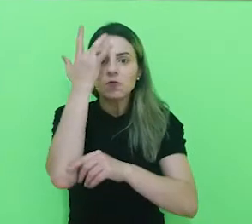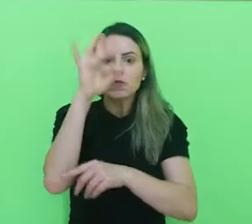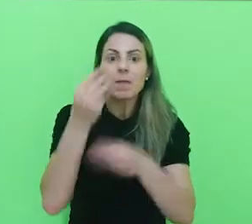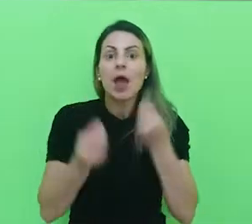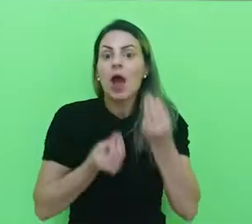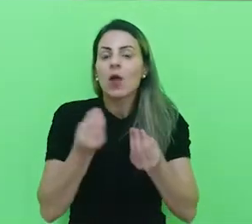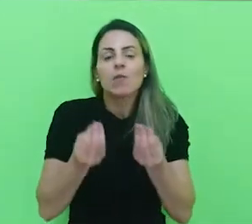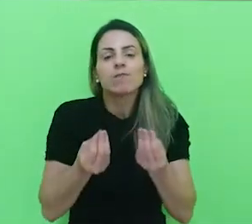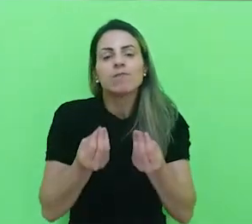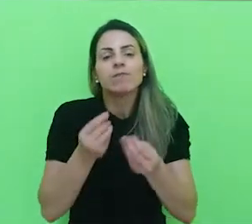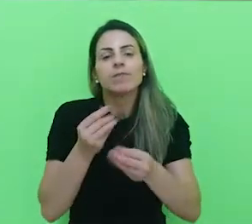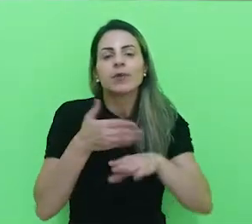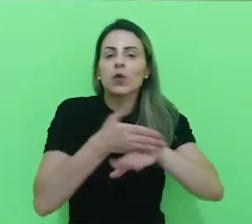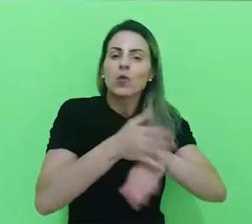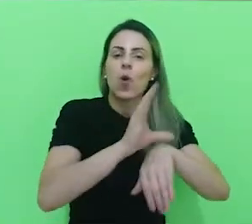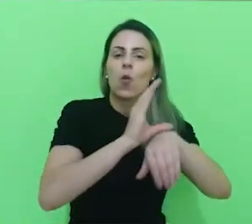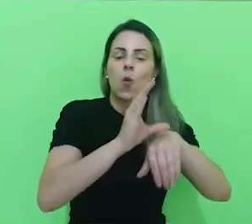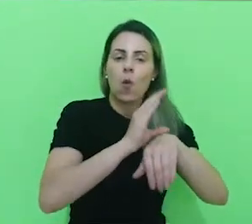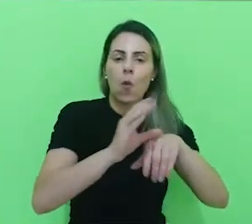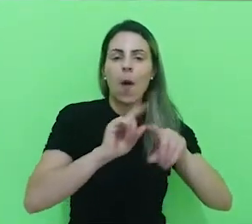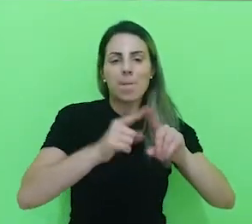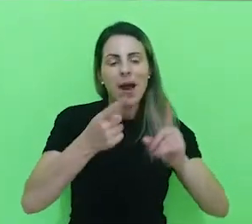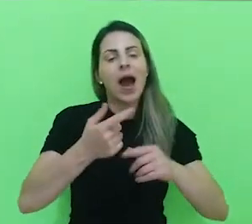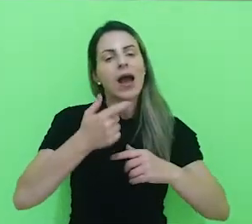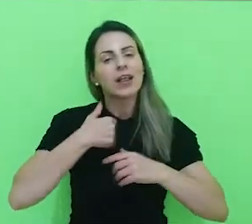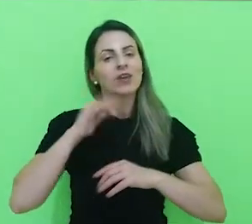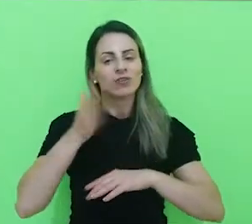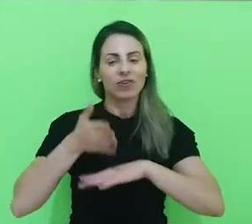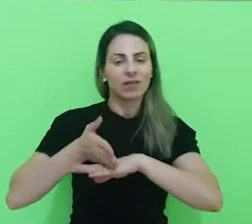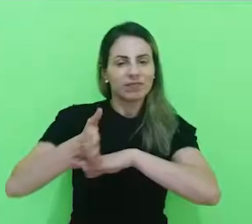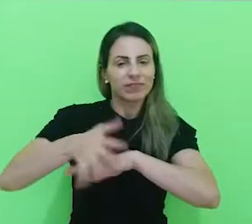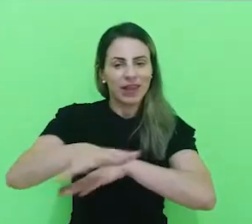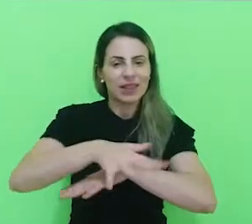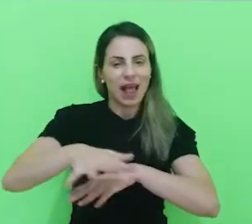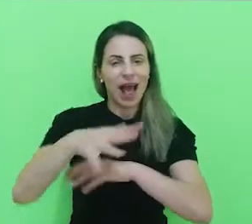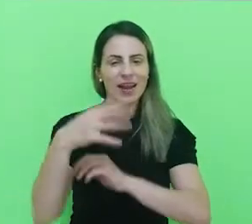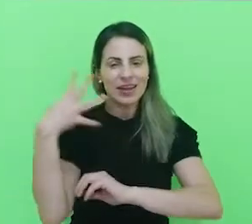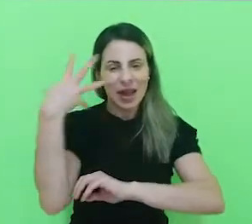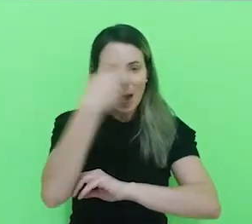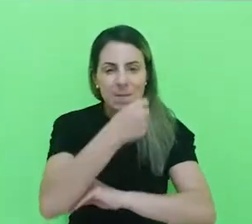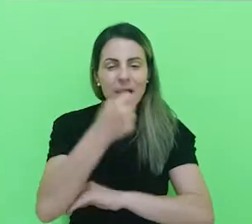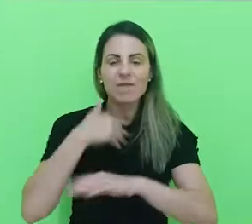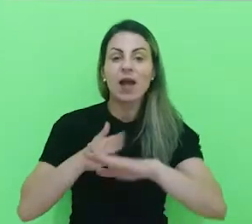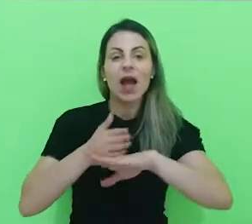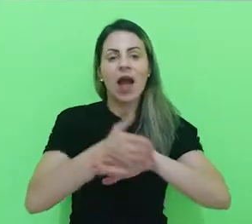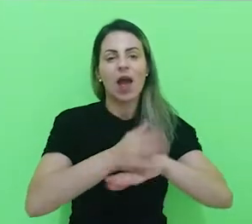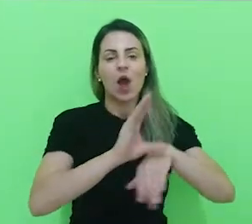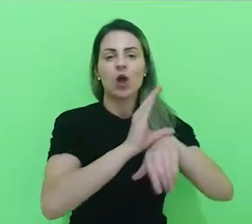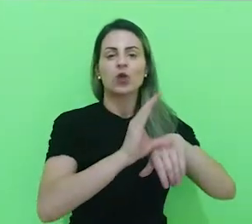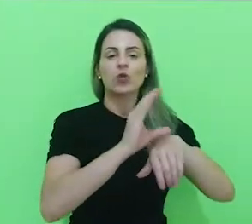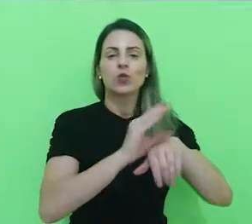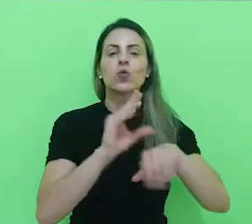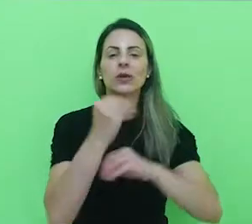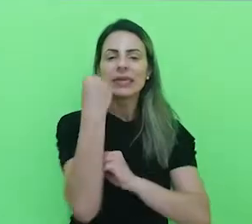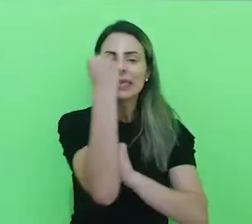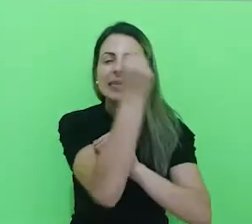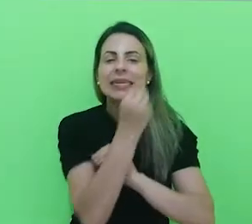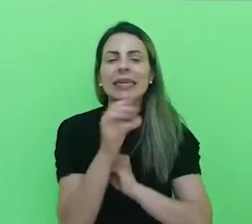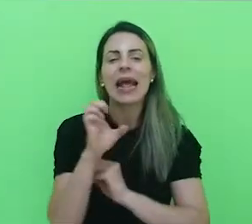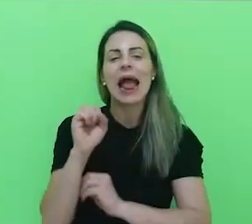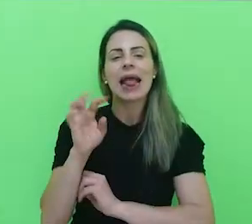qual curso eu iria me especializar, mas como eu já estava na área da beleza, preferi entrar no curso na faculdade de estética.